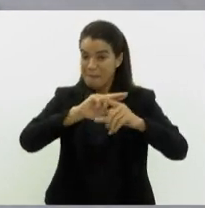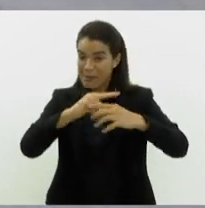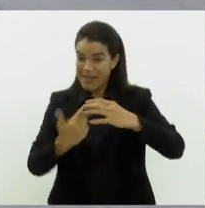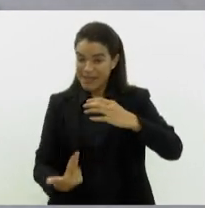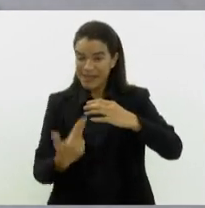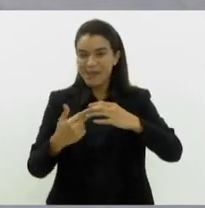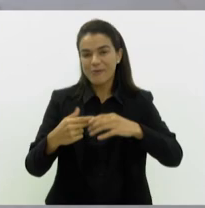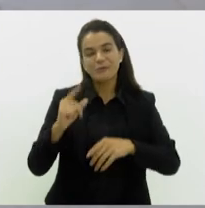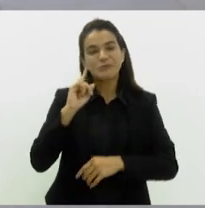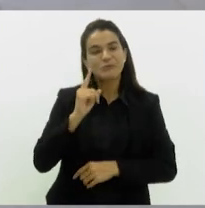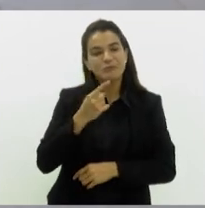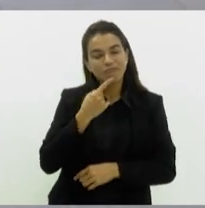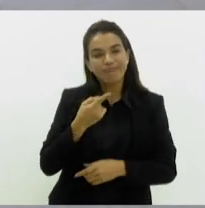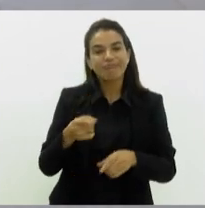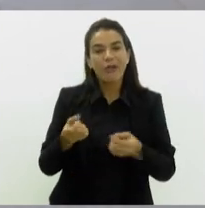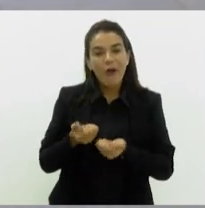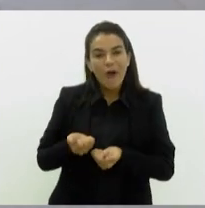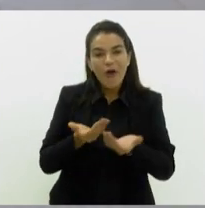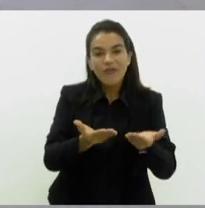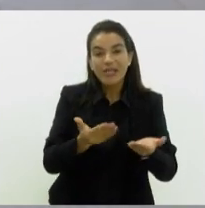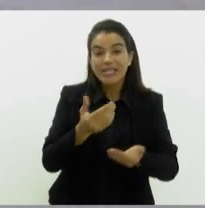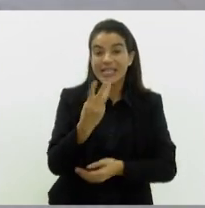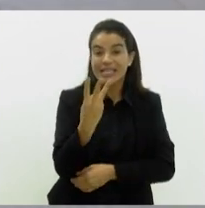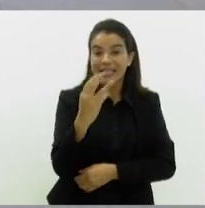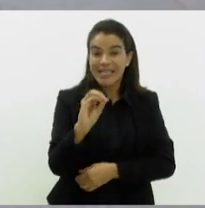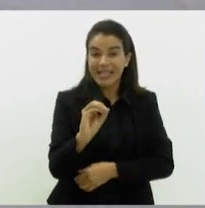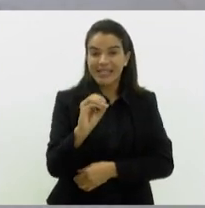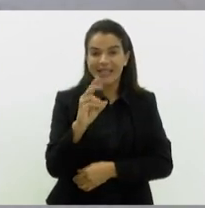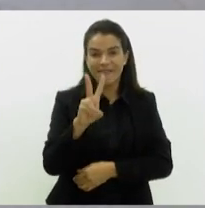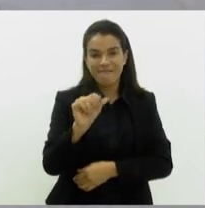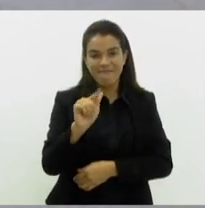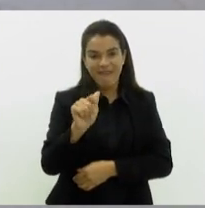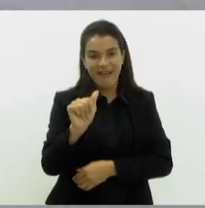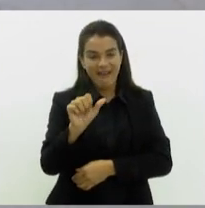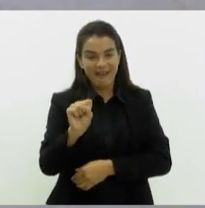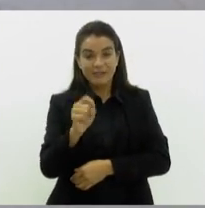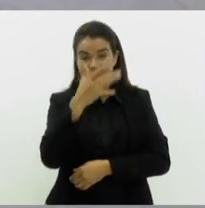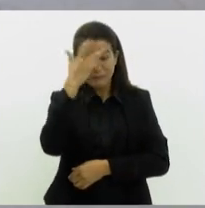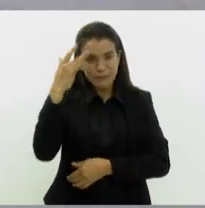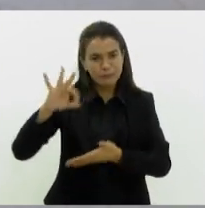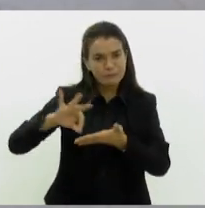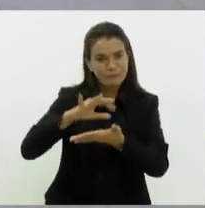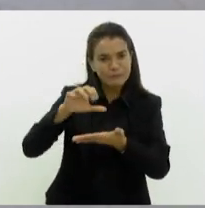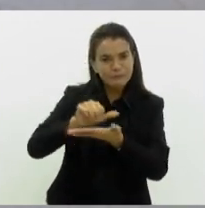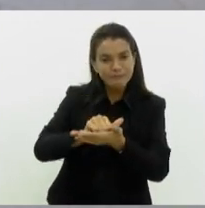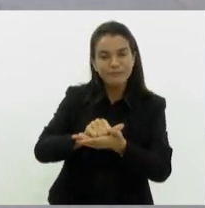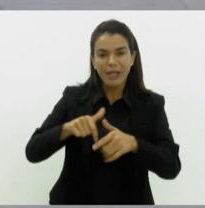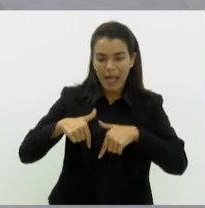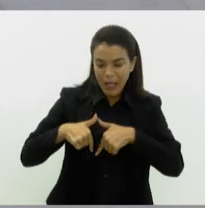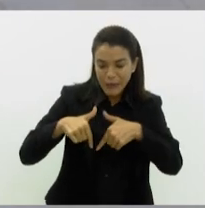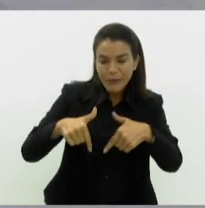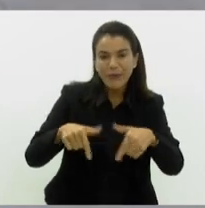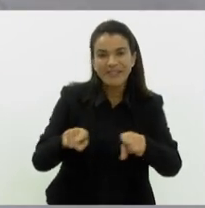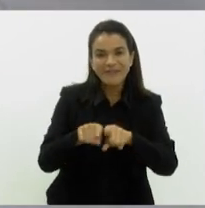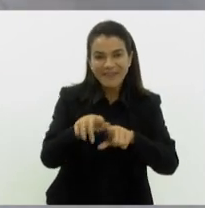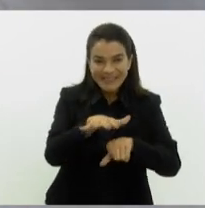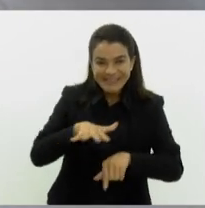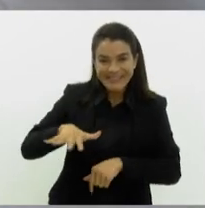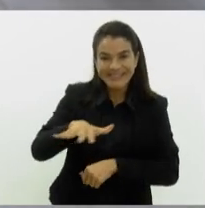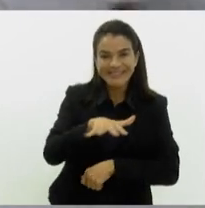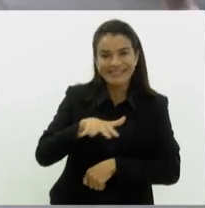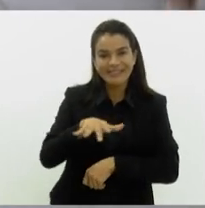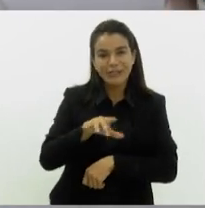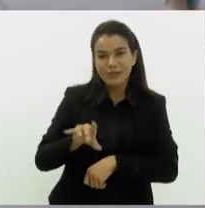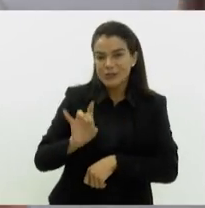Fluminense, nós poderemos ofertar cerca de 30 vagas, onde as pessoas poderão estar também atuando dentro dessa área, não